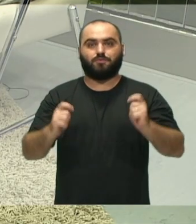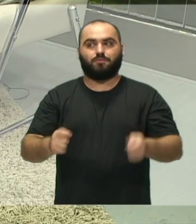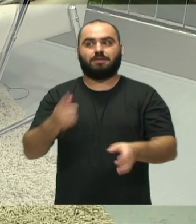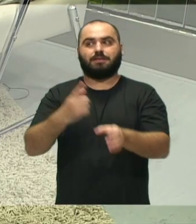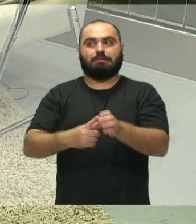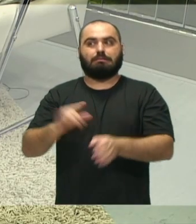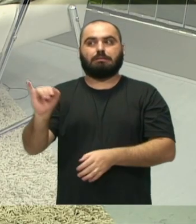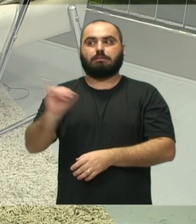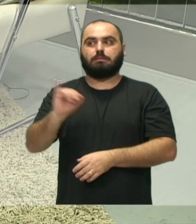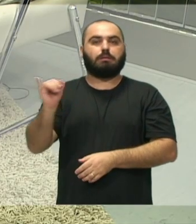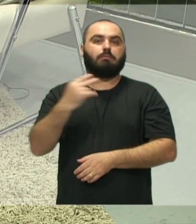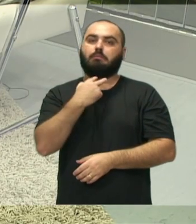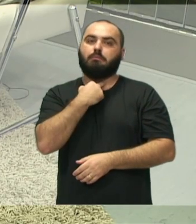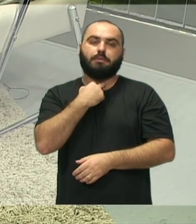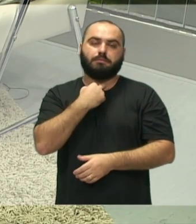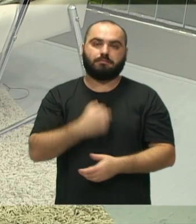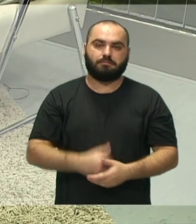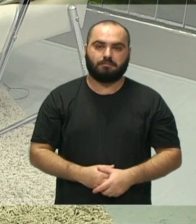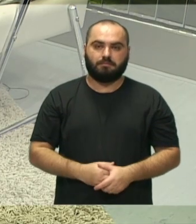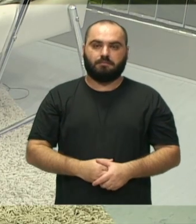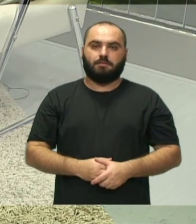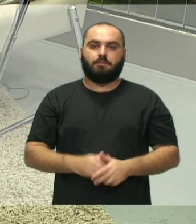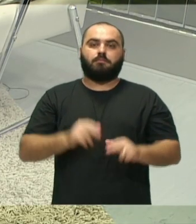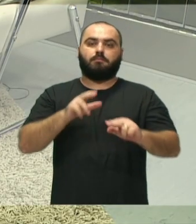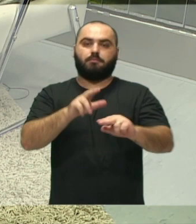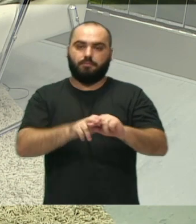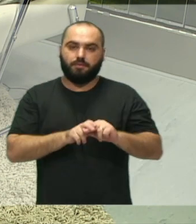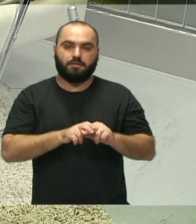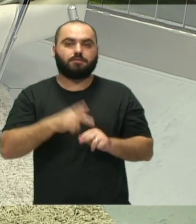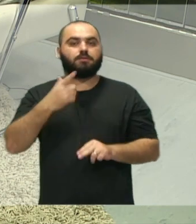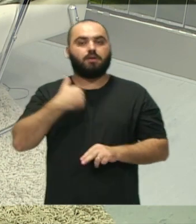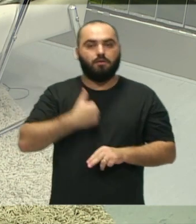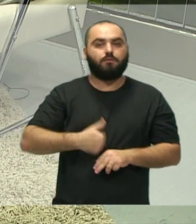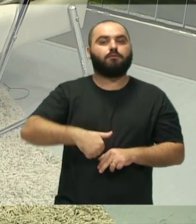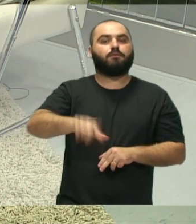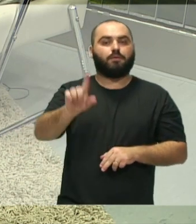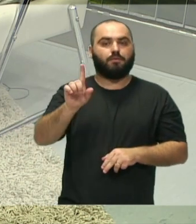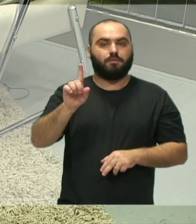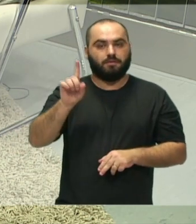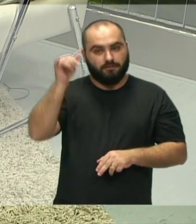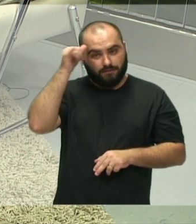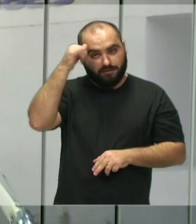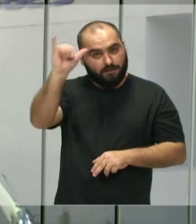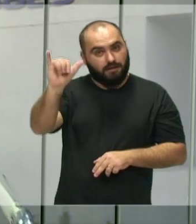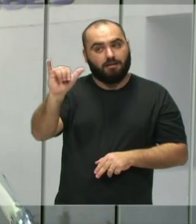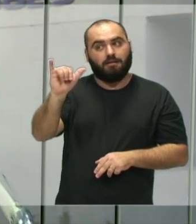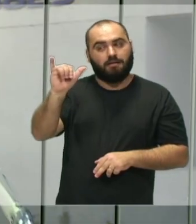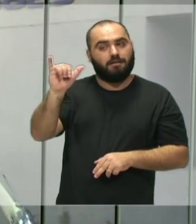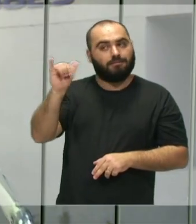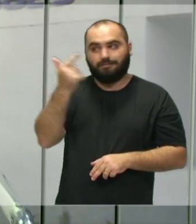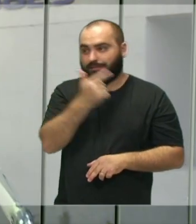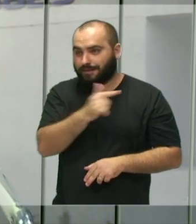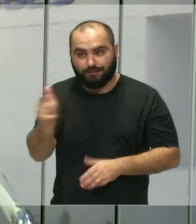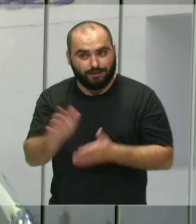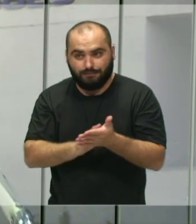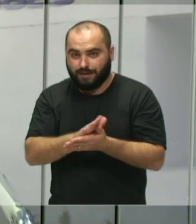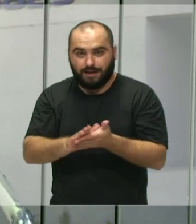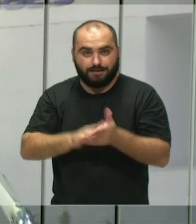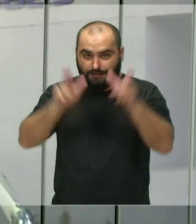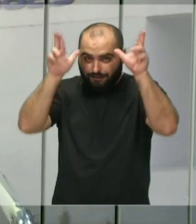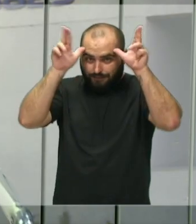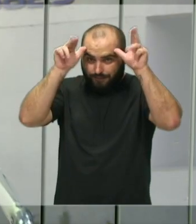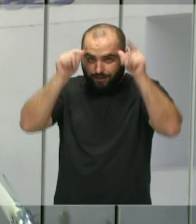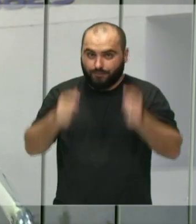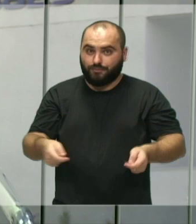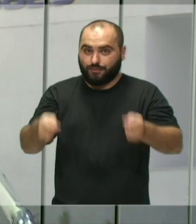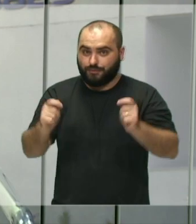cidade. E daí para isso eu também vou unir todas as minhas forças para isso não acontecer mais. Então, só que não é